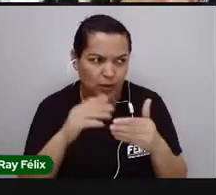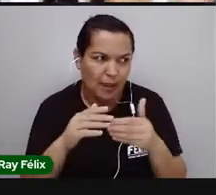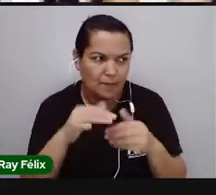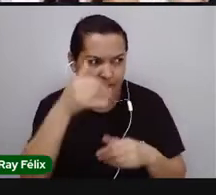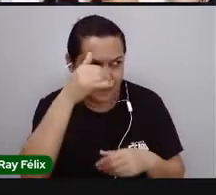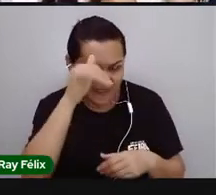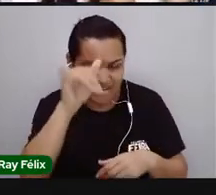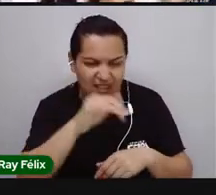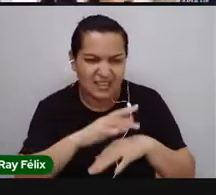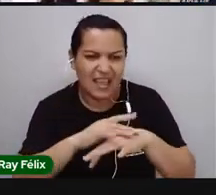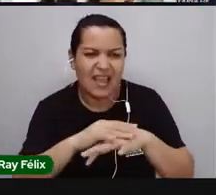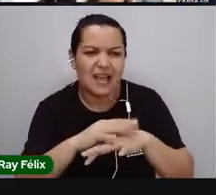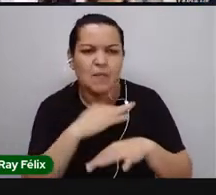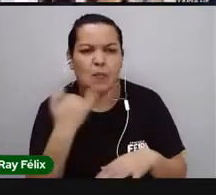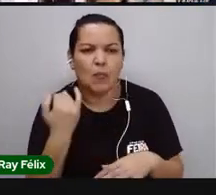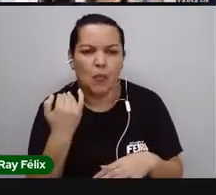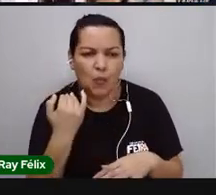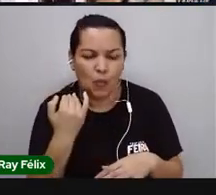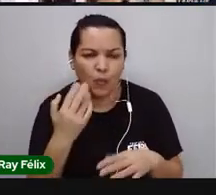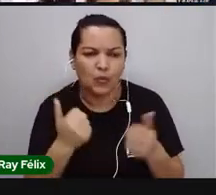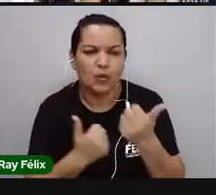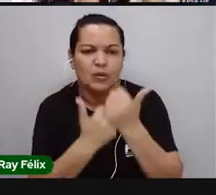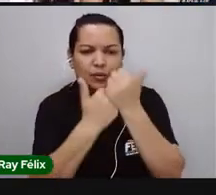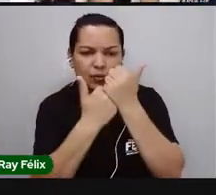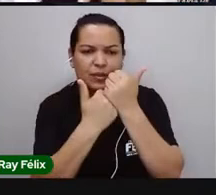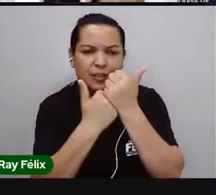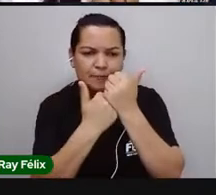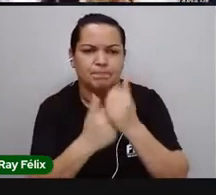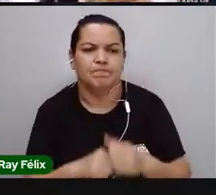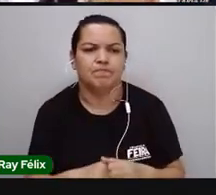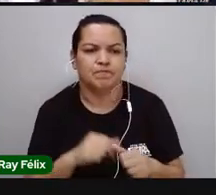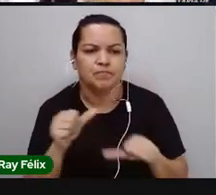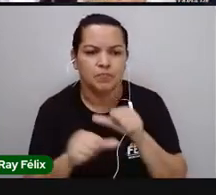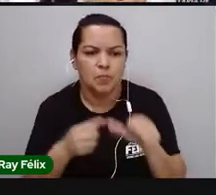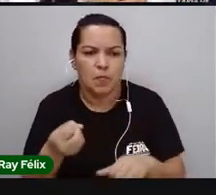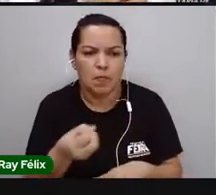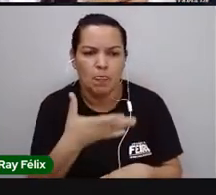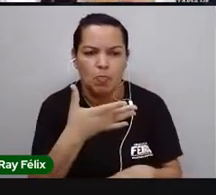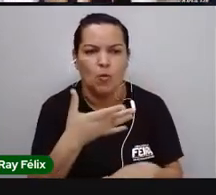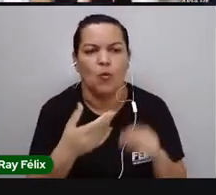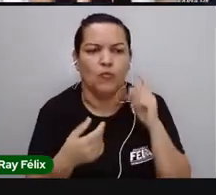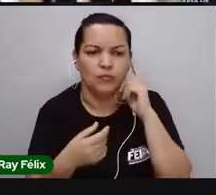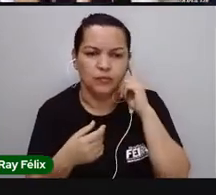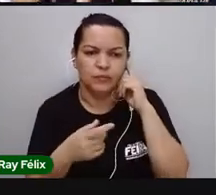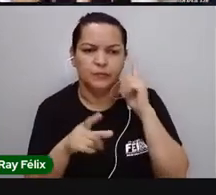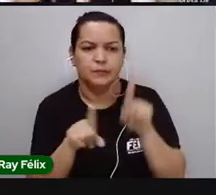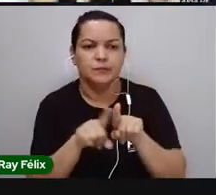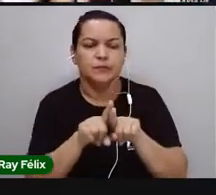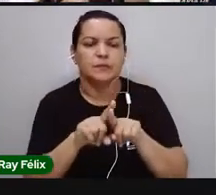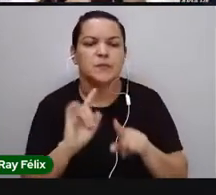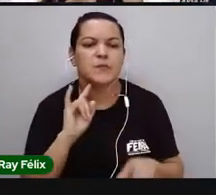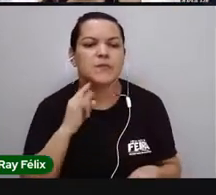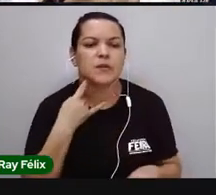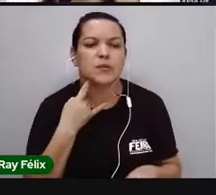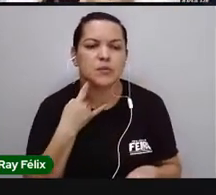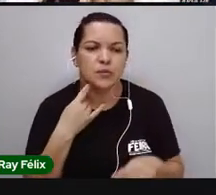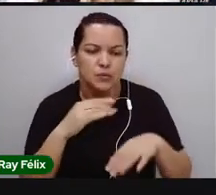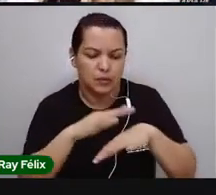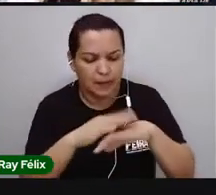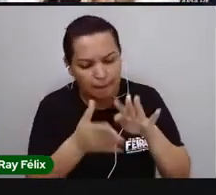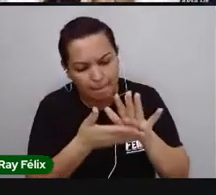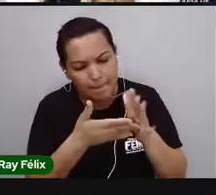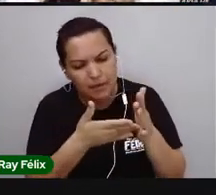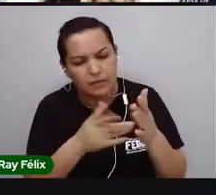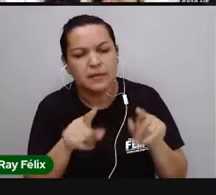precisa tirar essas bactérias que tem nas nossas mãos e as sujeiras que ficam acumuladas, tanto na nossa mão, quanto embaixo